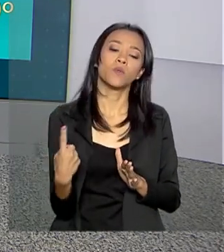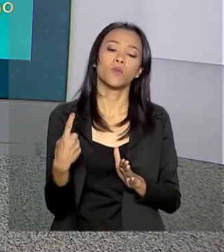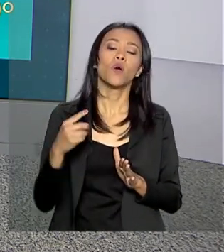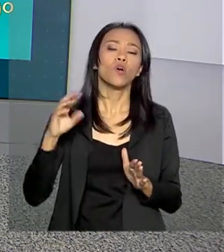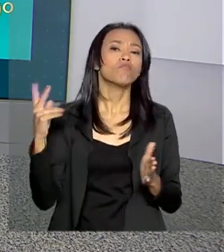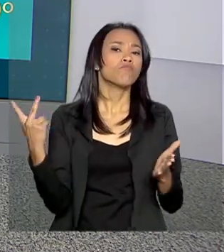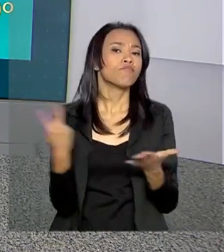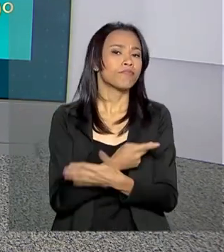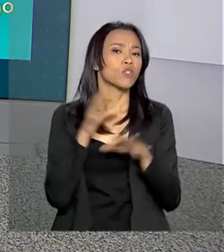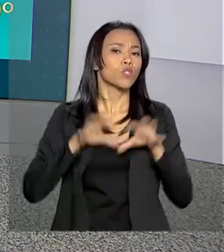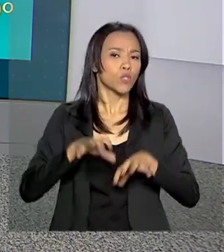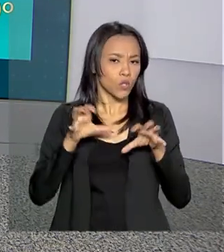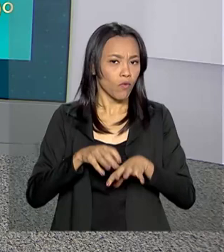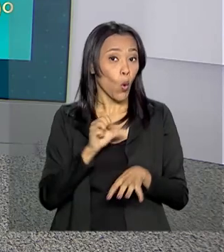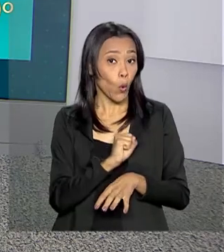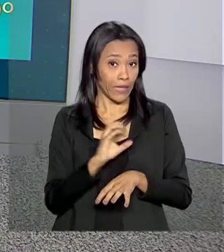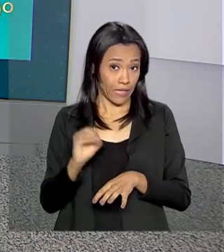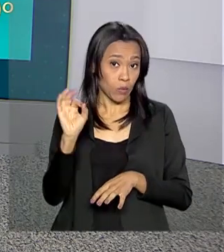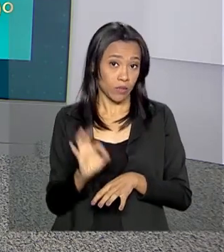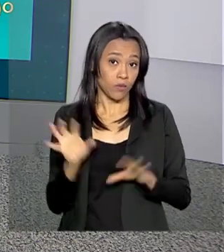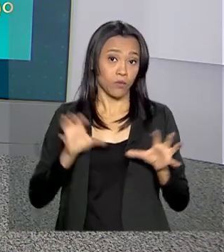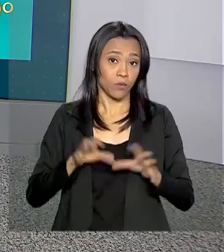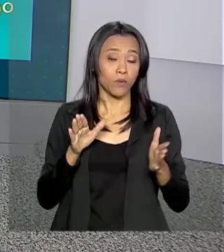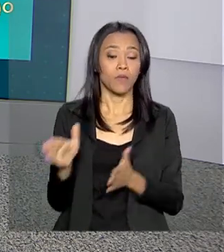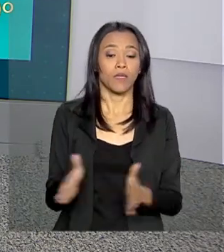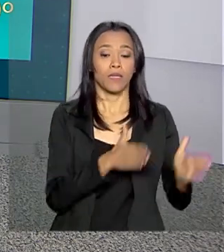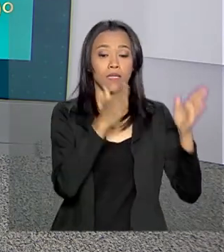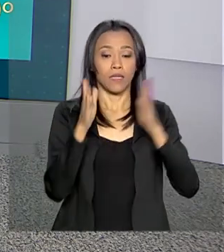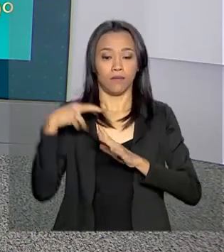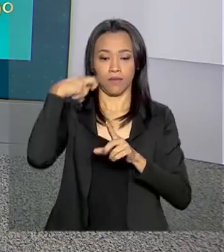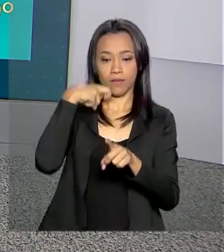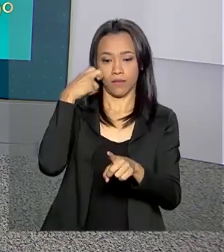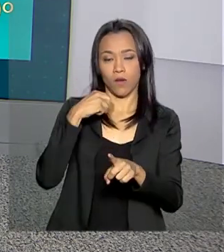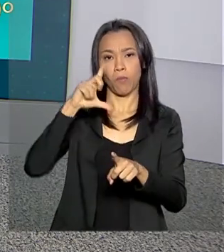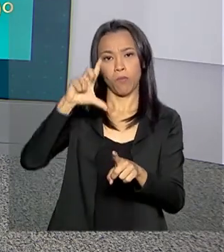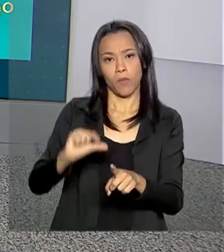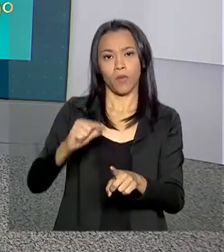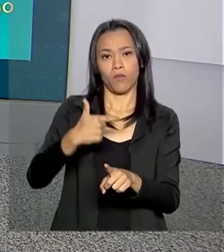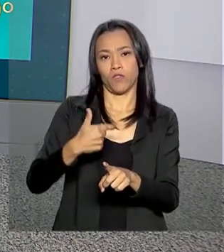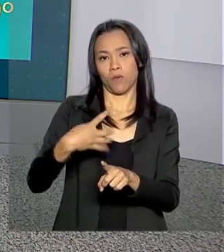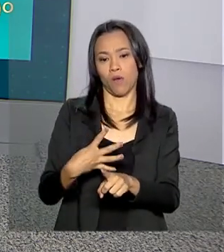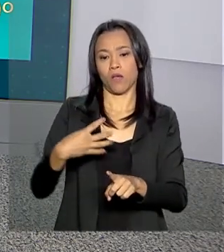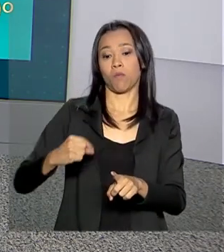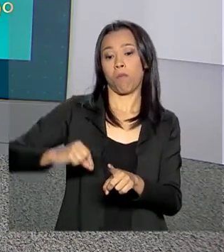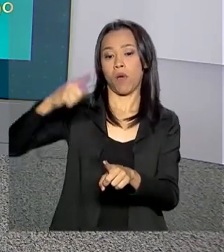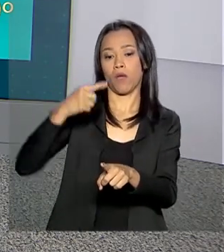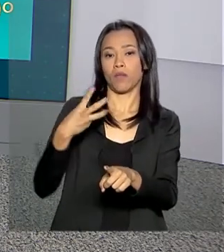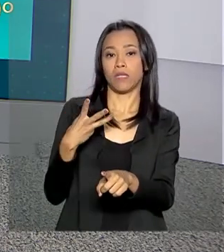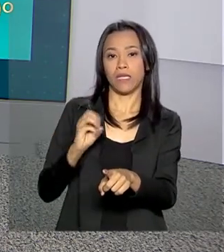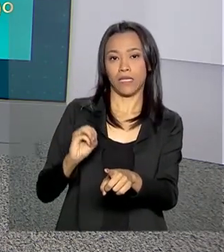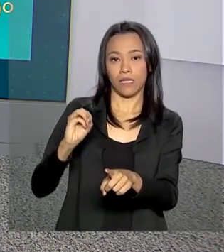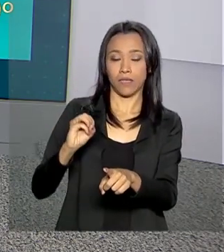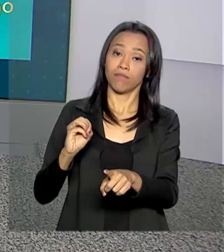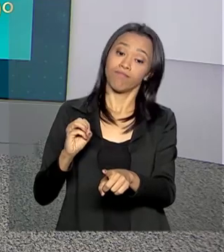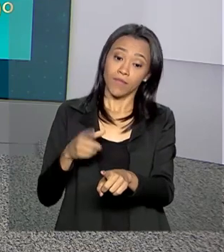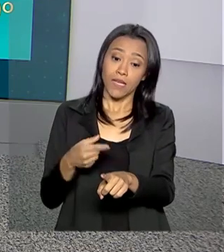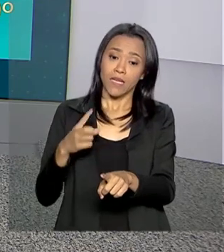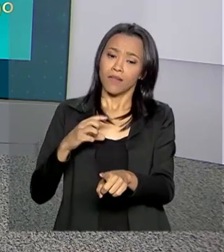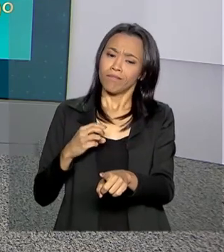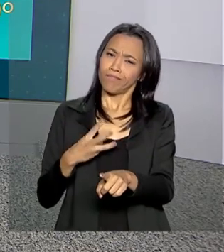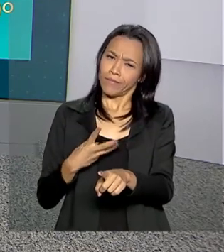por lá, 80% de possibilidade de chuva. E, em Natal, mínima de 24, máxima de 30 graus, 30% de